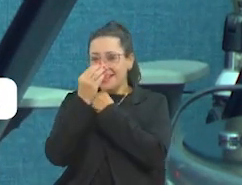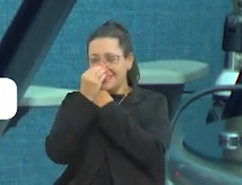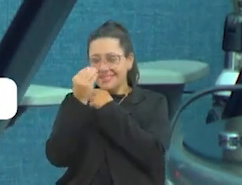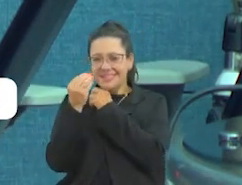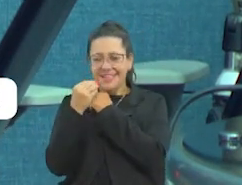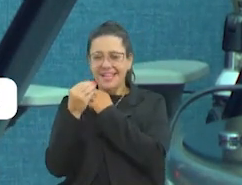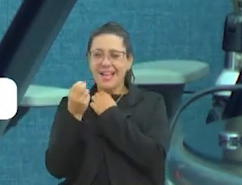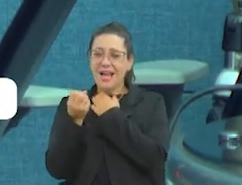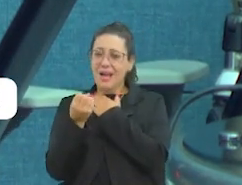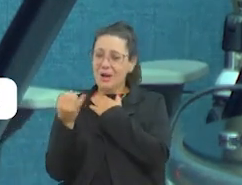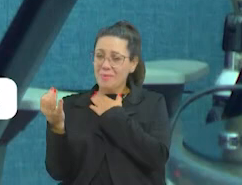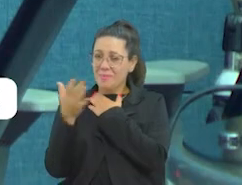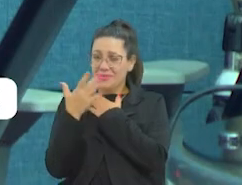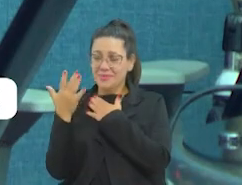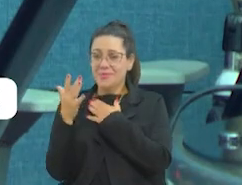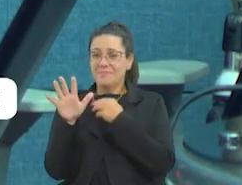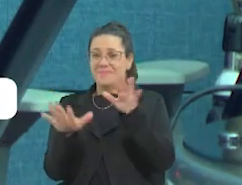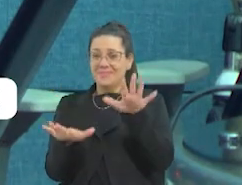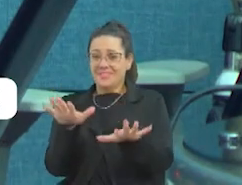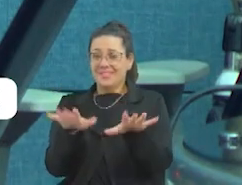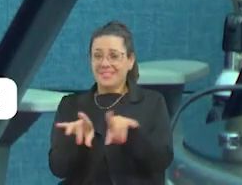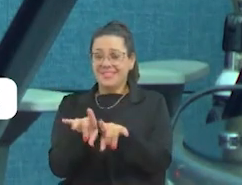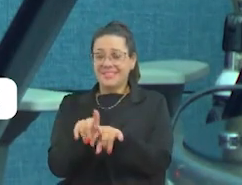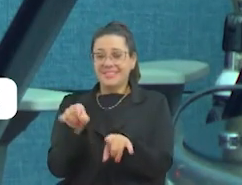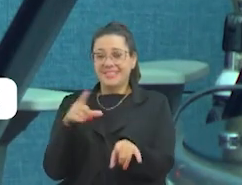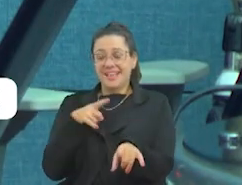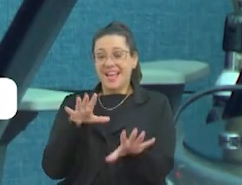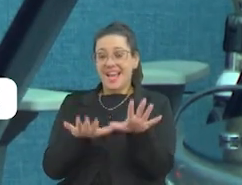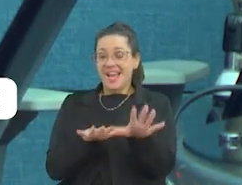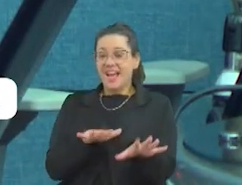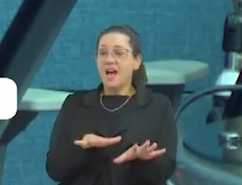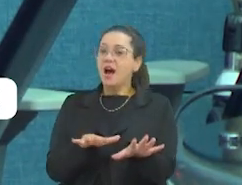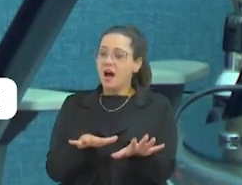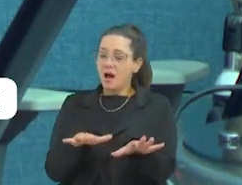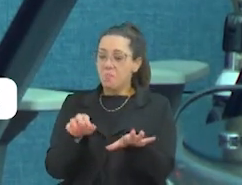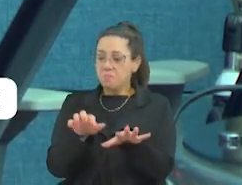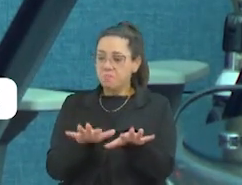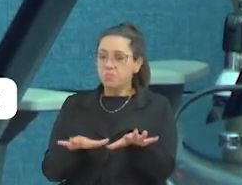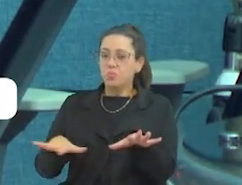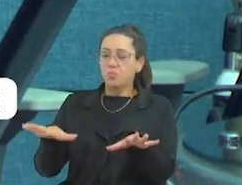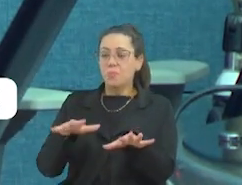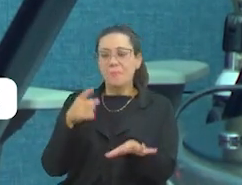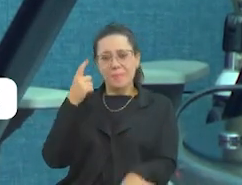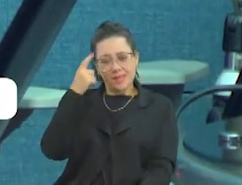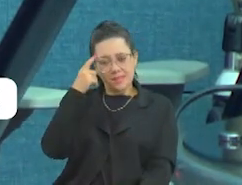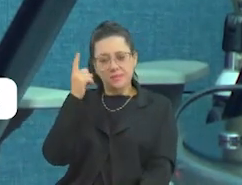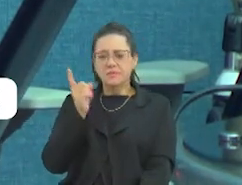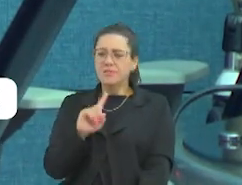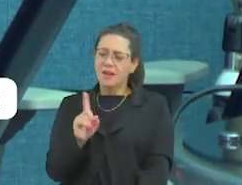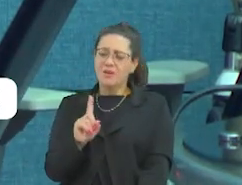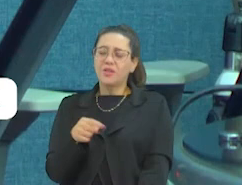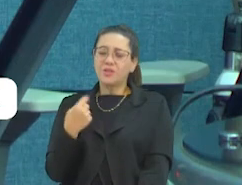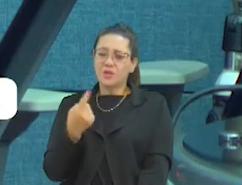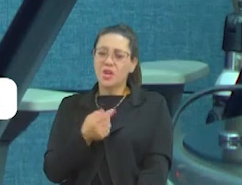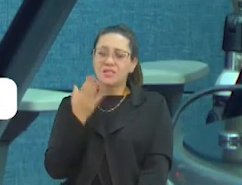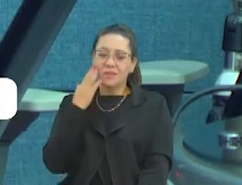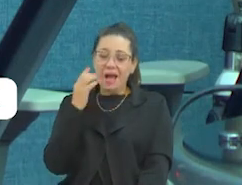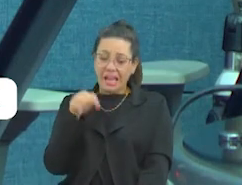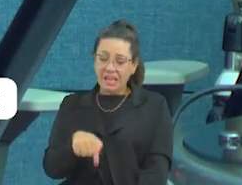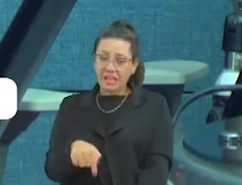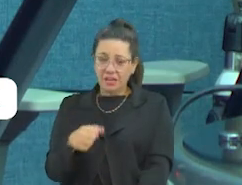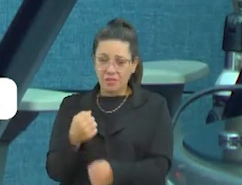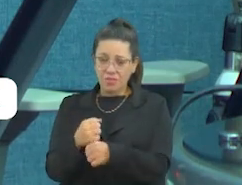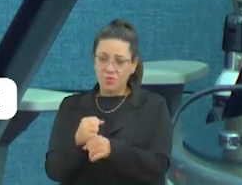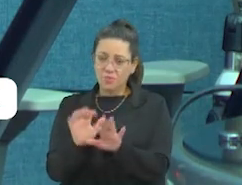correta, de que é banalizado, às vezes, e generaliza isso. Nós temos, sim. A gente vê, não aqui em Votoporanga.